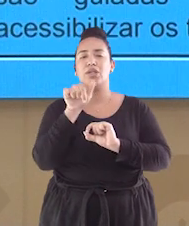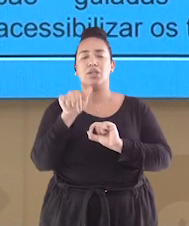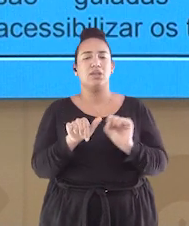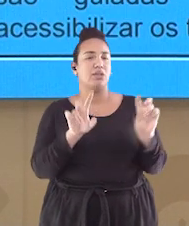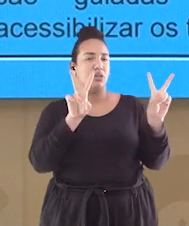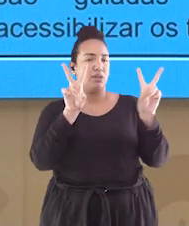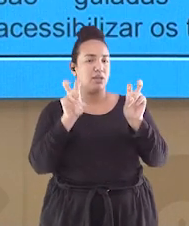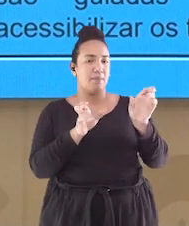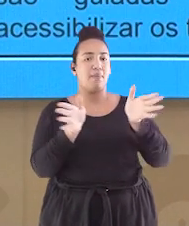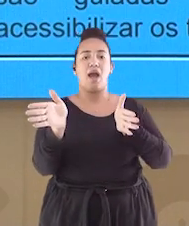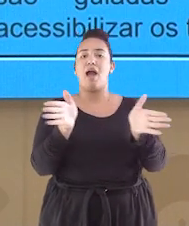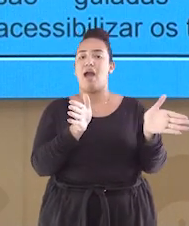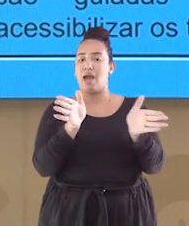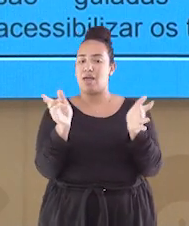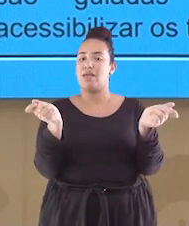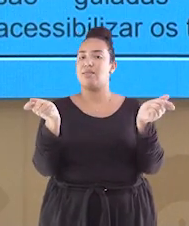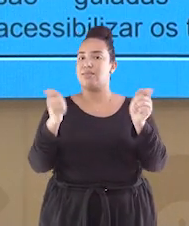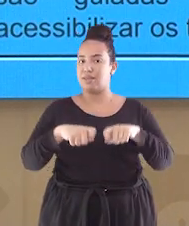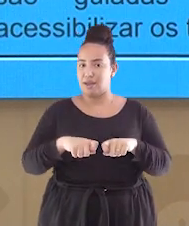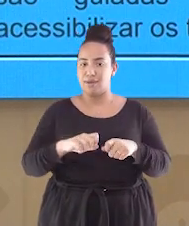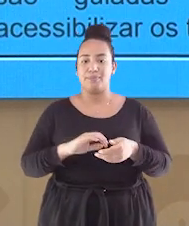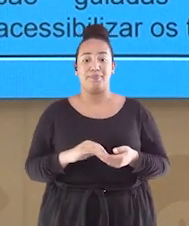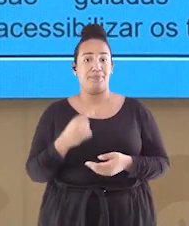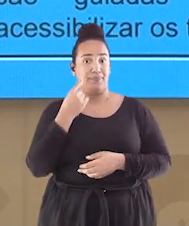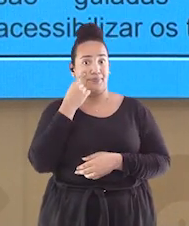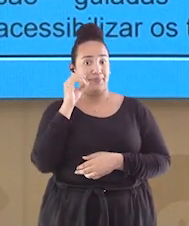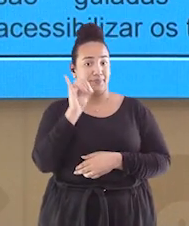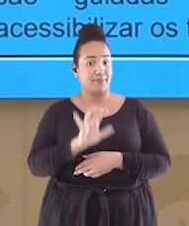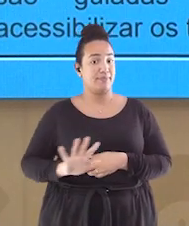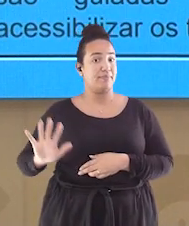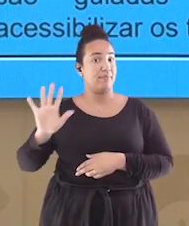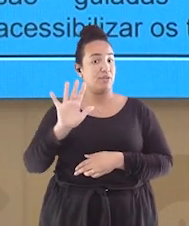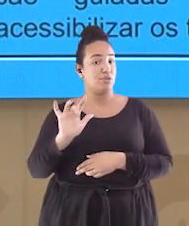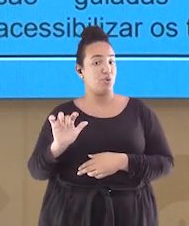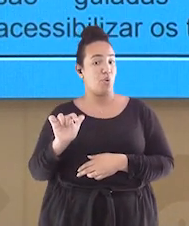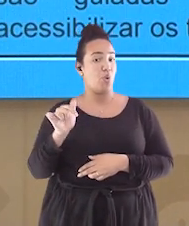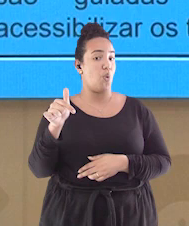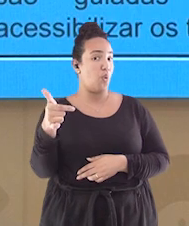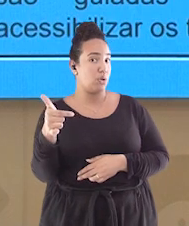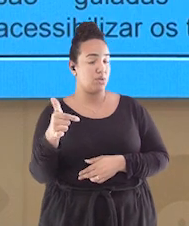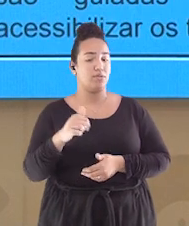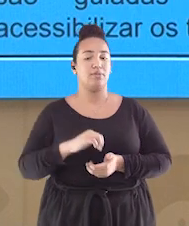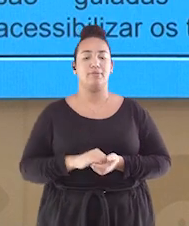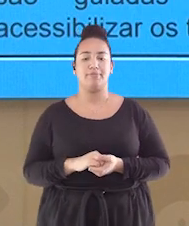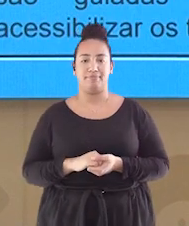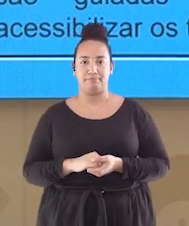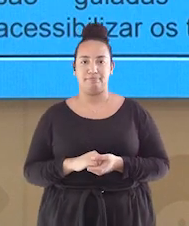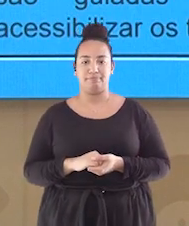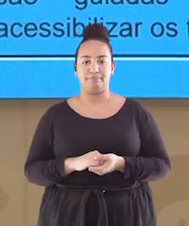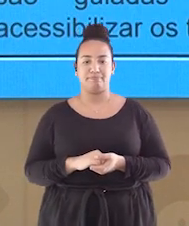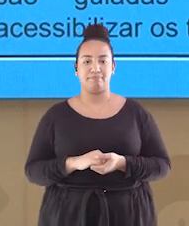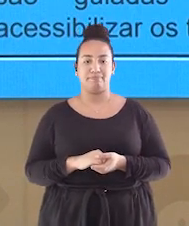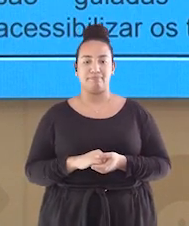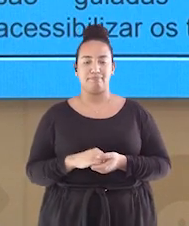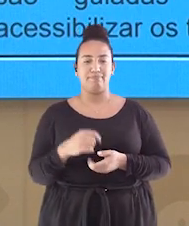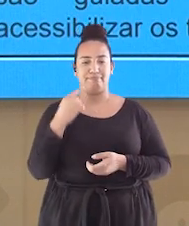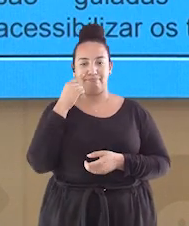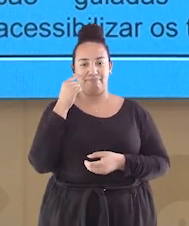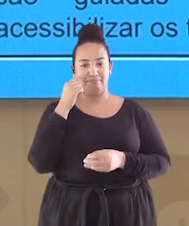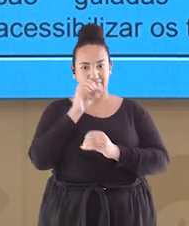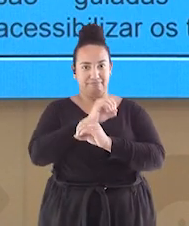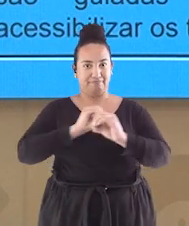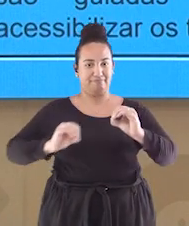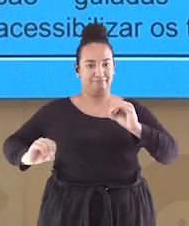a todos. Veja aqui também outra imagem do planetário. Agora a gente já consegue ver aqui, ó, uma parte do sistema